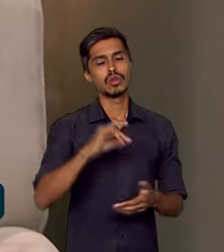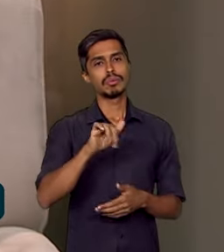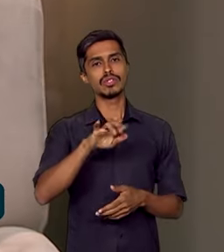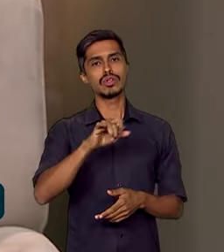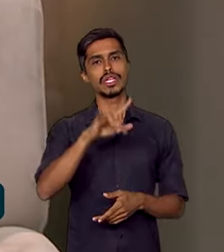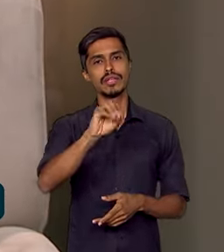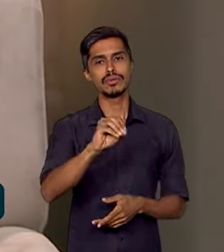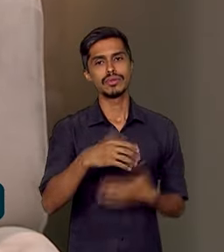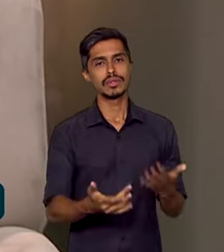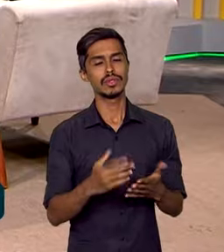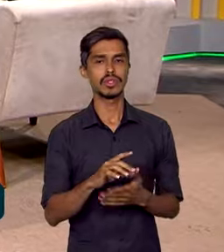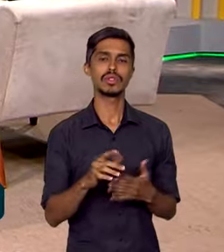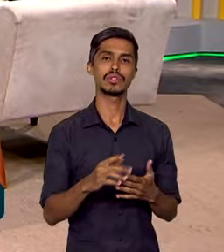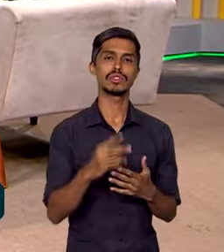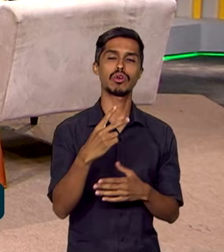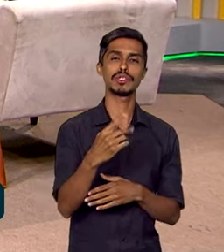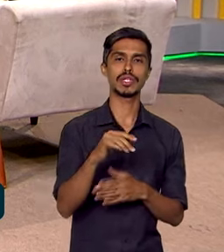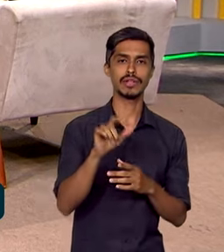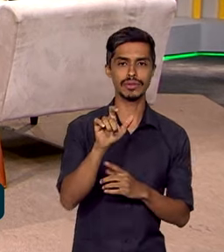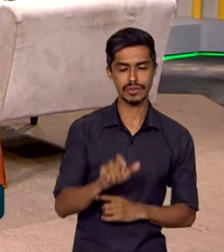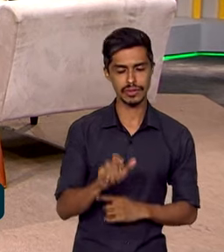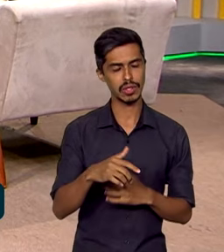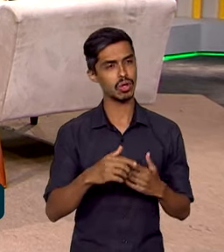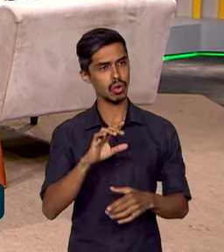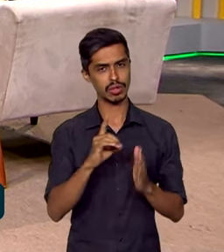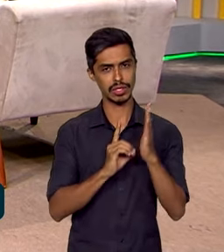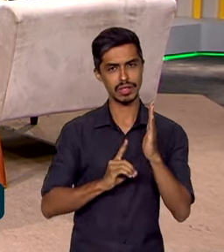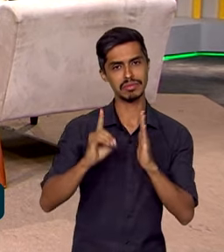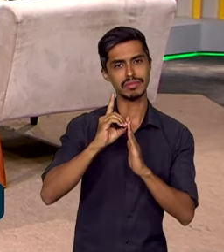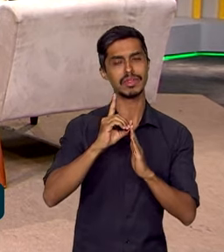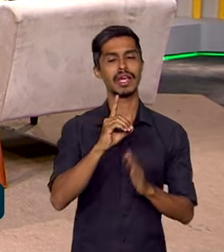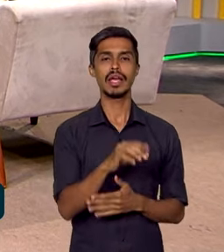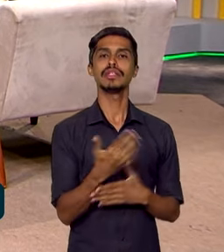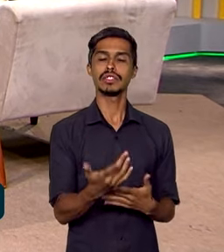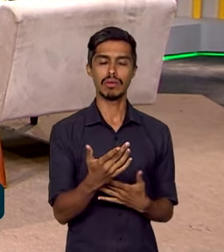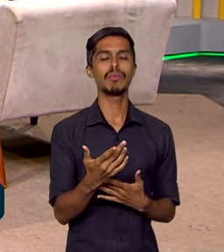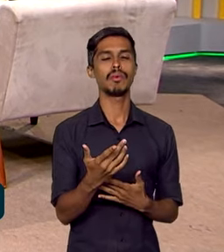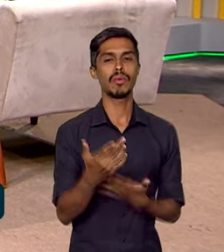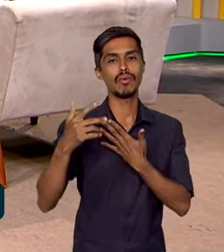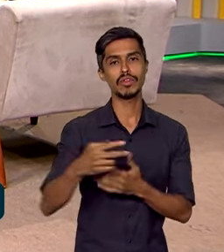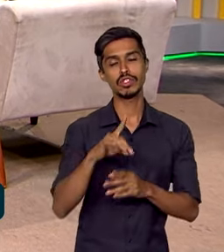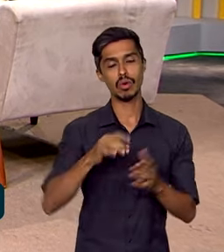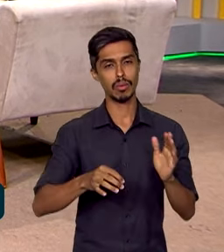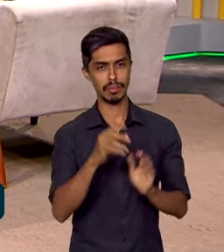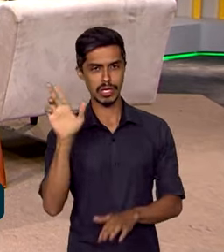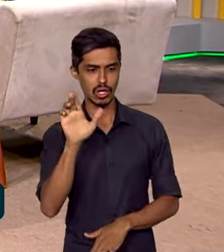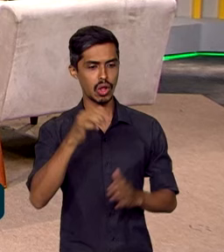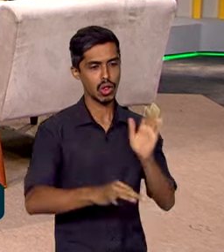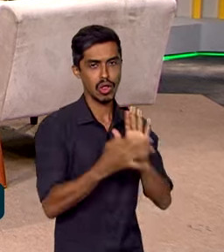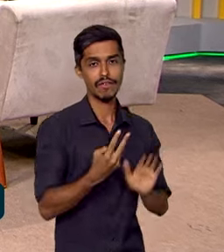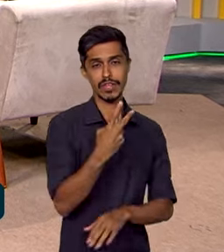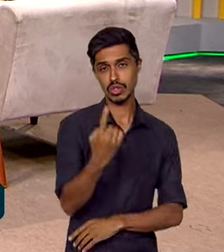apresentamos um decreto que o presidente Lula assinou no dia 21 de março, que